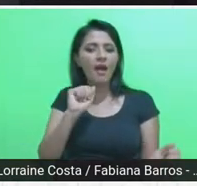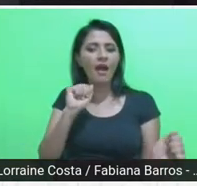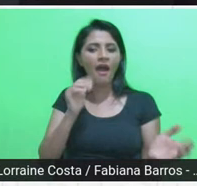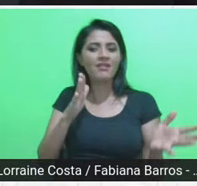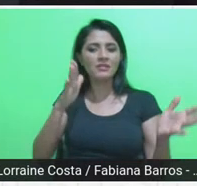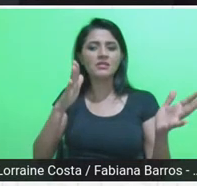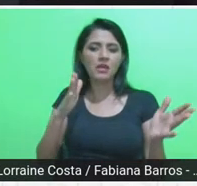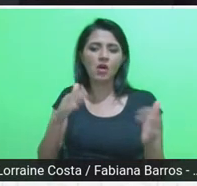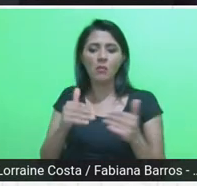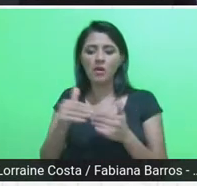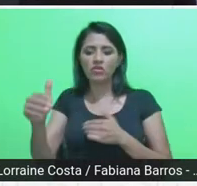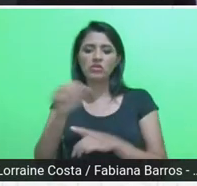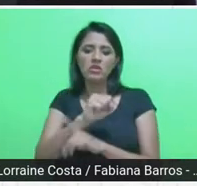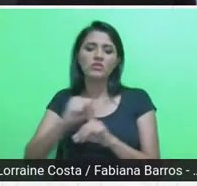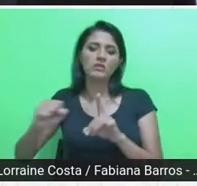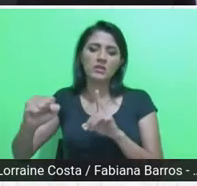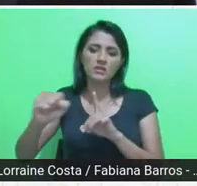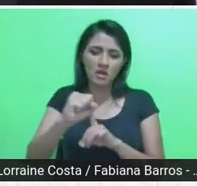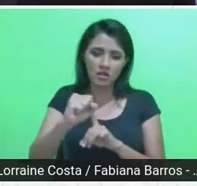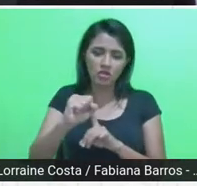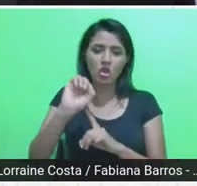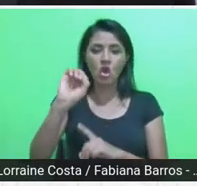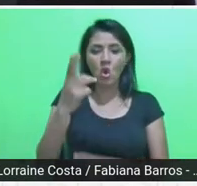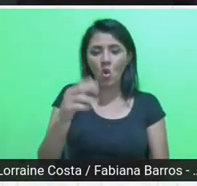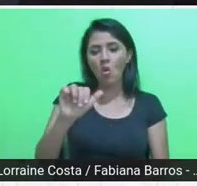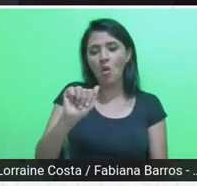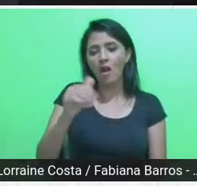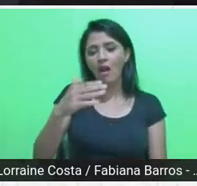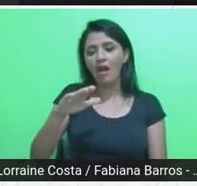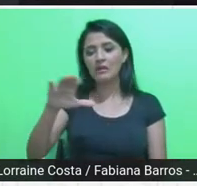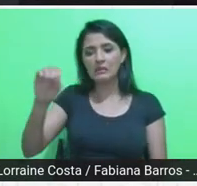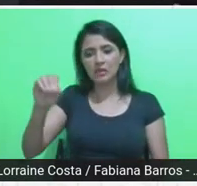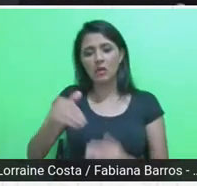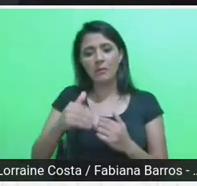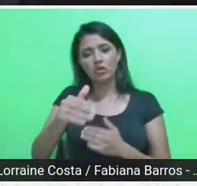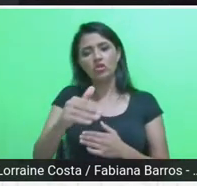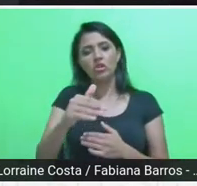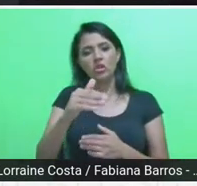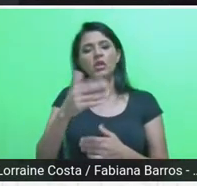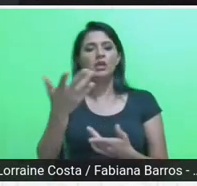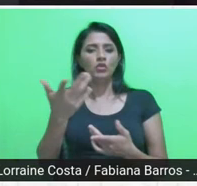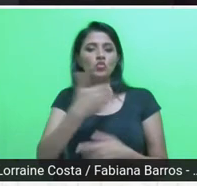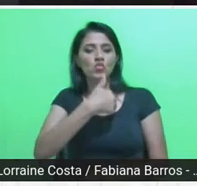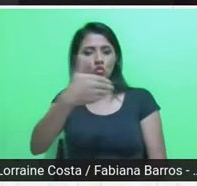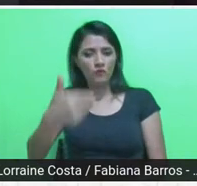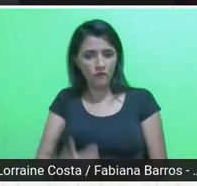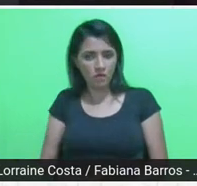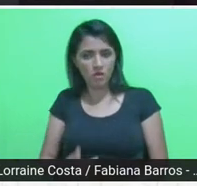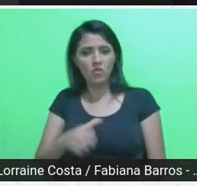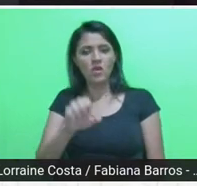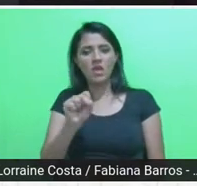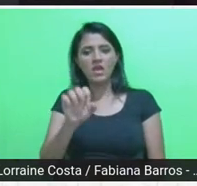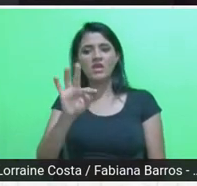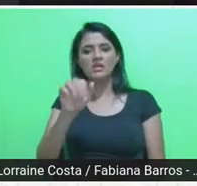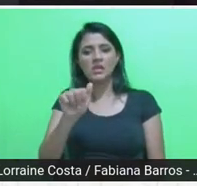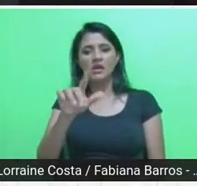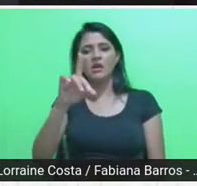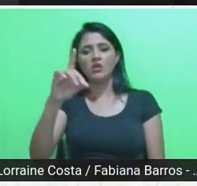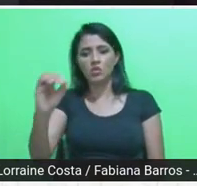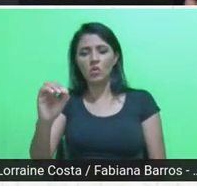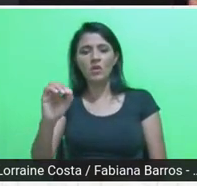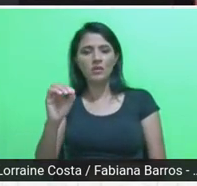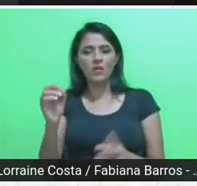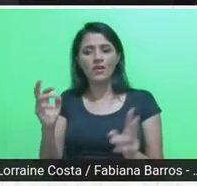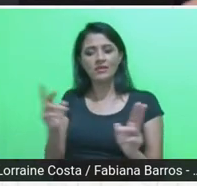sociedade ou a ação a partir do Estado. Então, essa relação entre aquilo que é